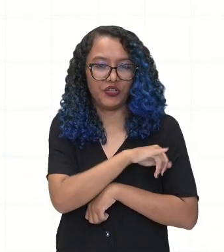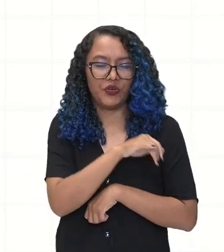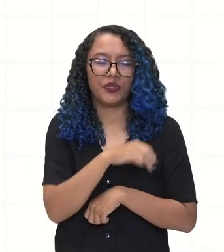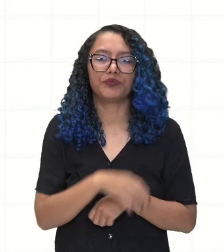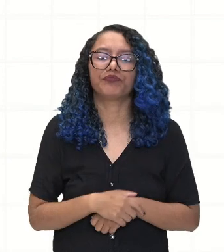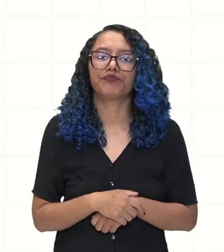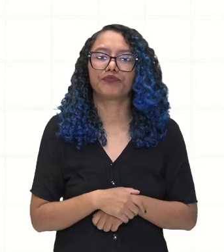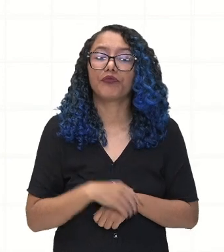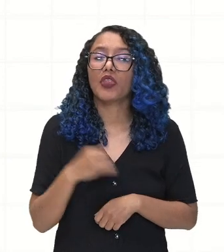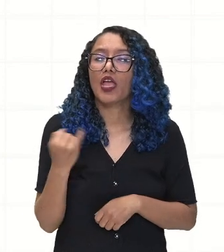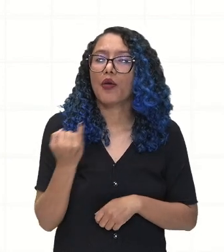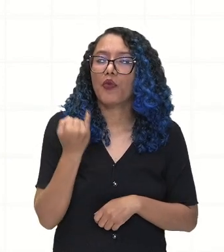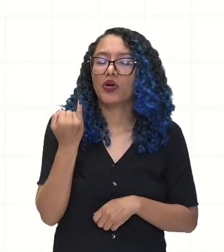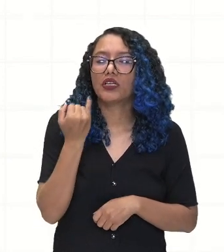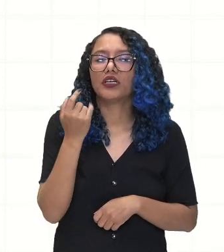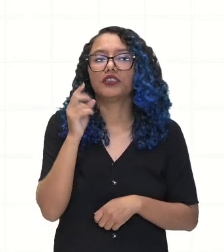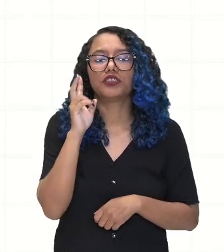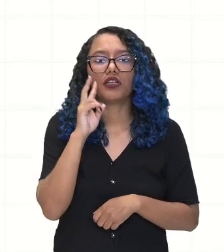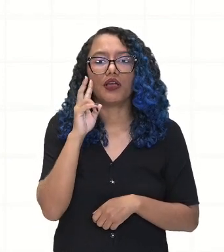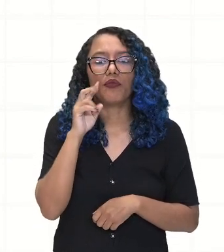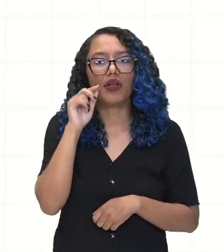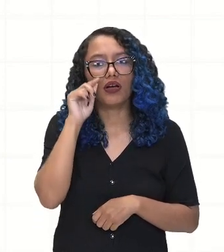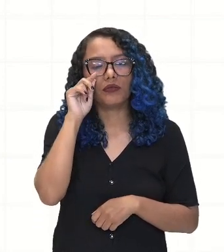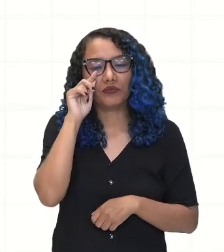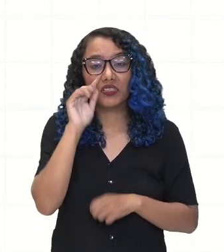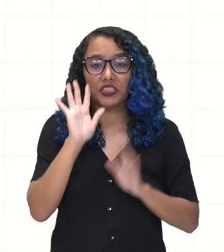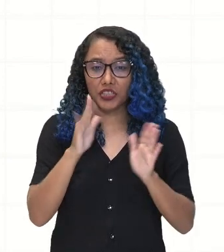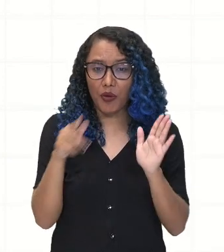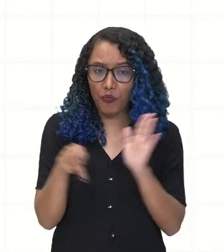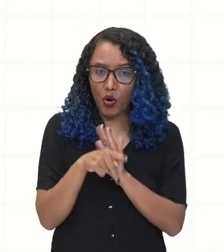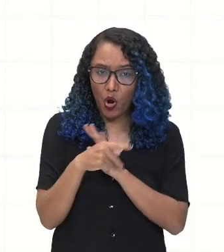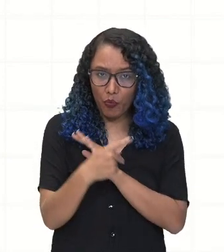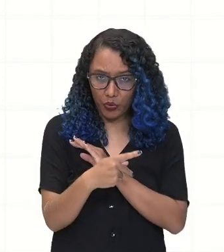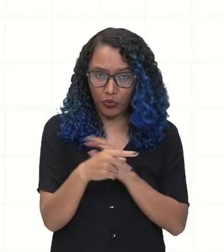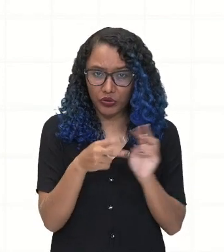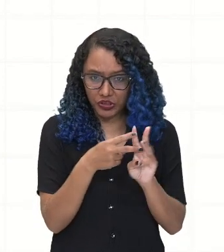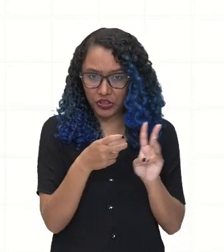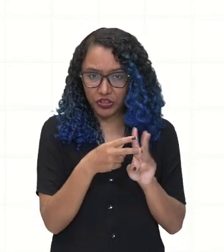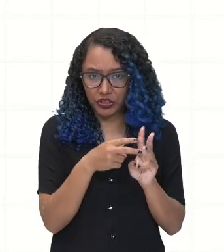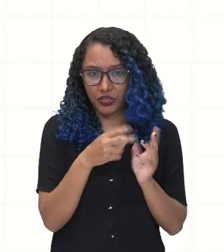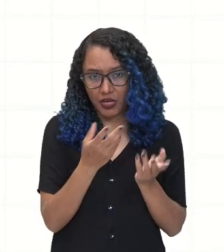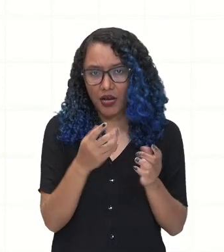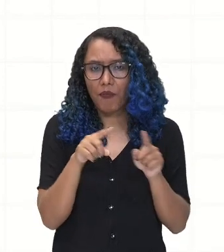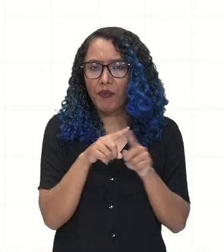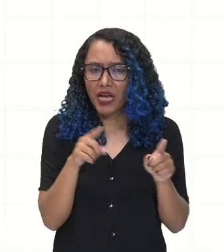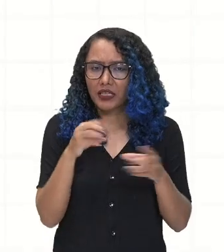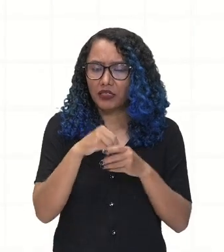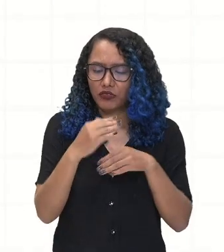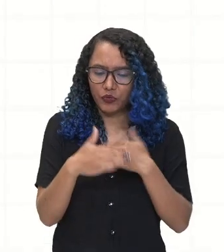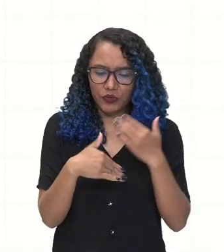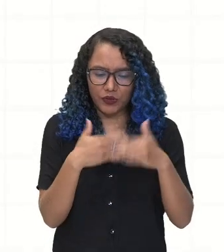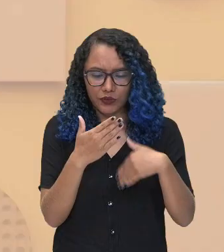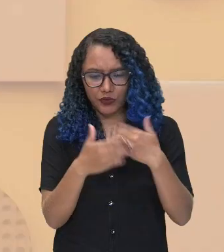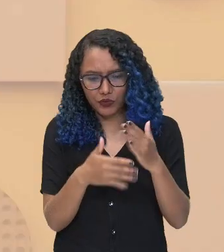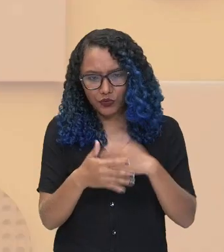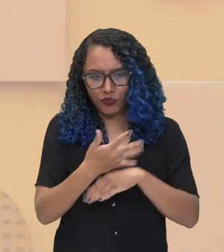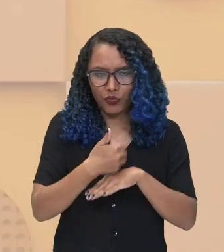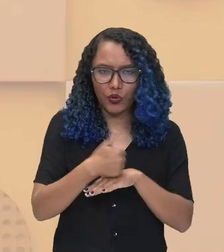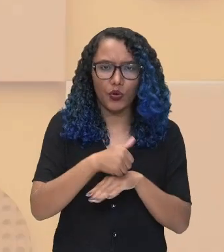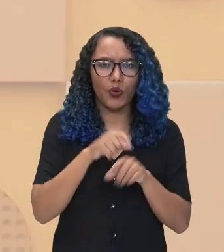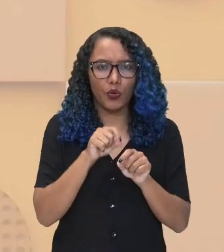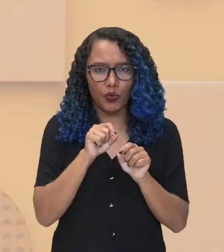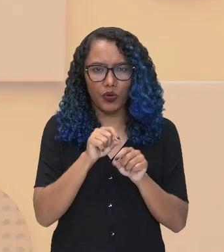Niterói, ela já pertencia aos temiminóis. Mas no processo colonizatório, essa região vai ser ali